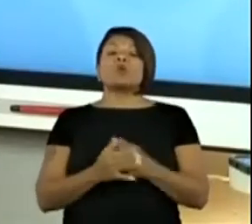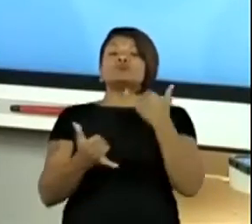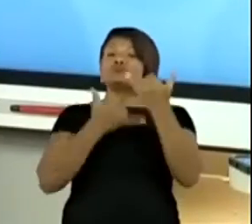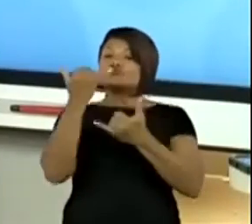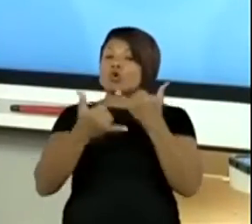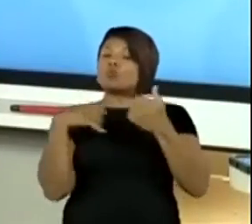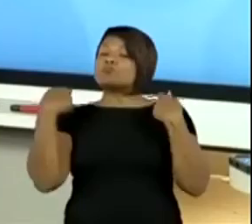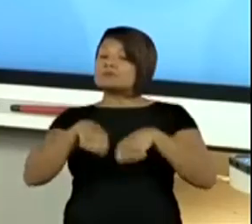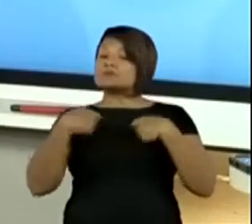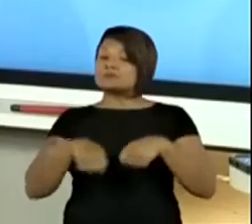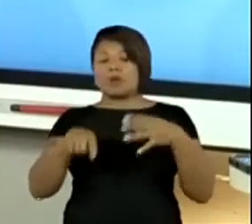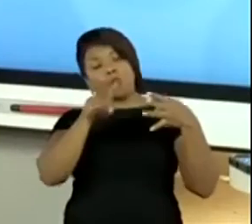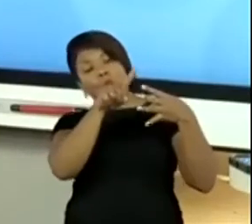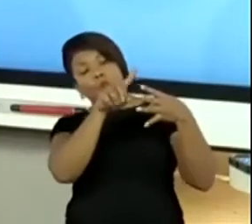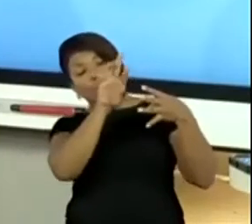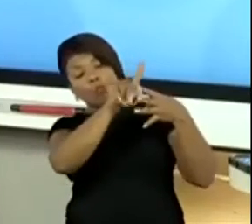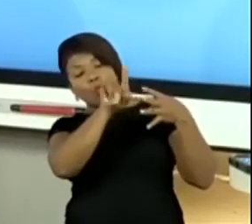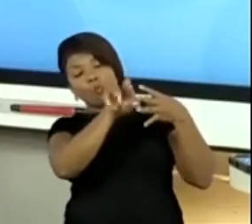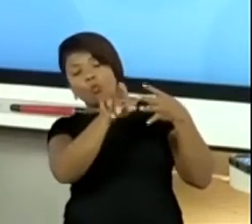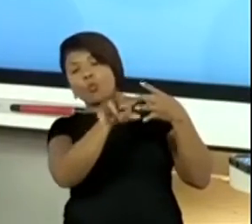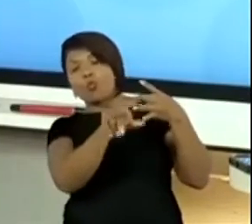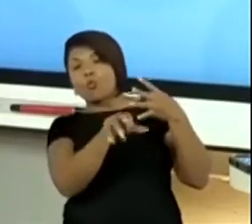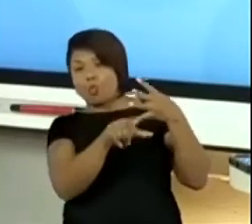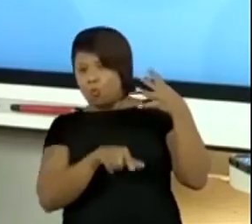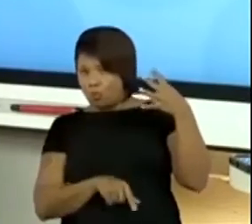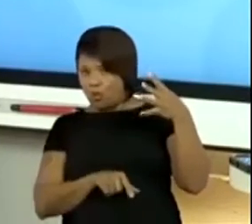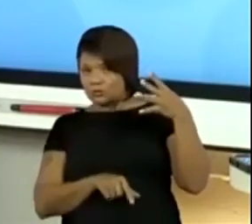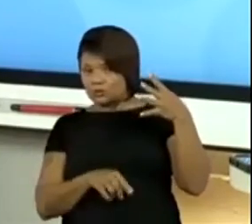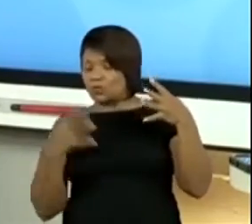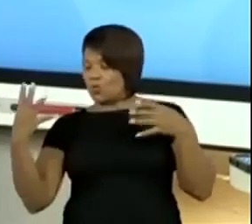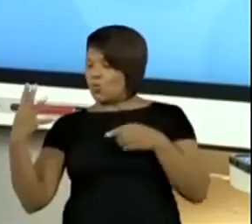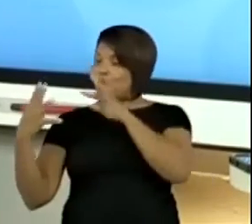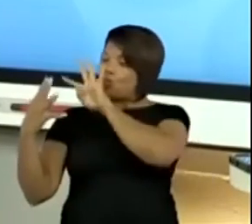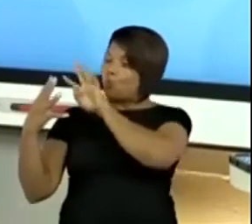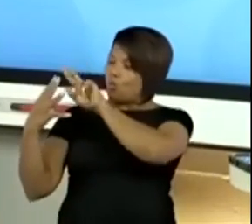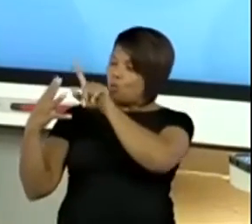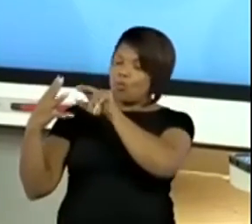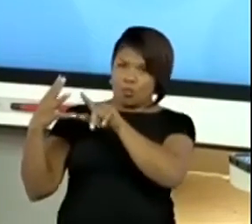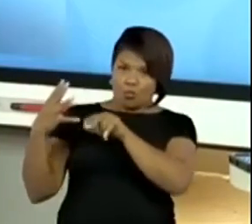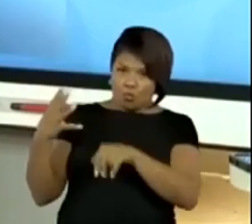de quatro pecinhas diferentes, tá? Quatro de um jeito, quatro do outro.